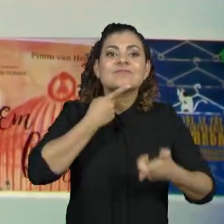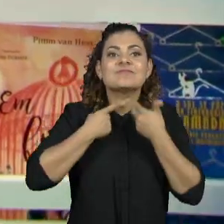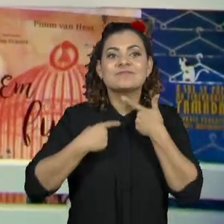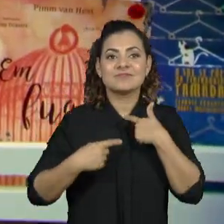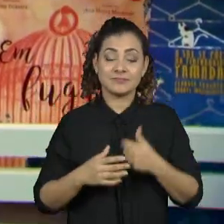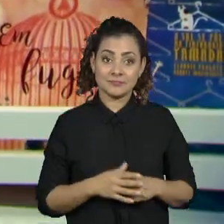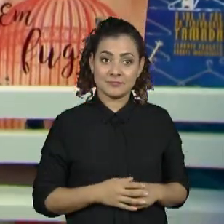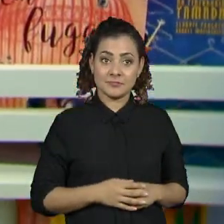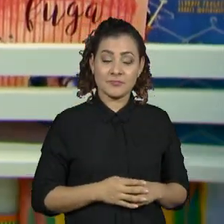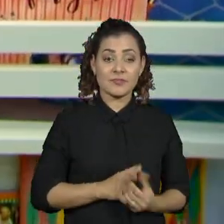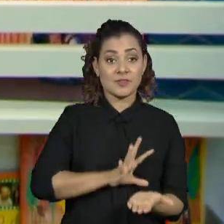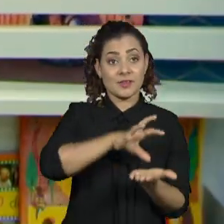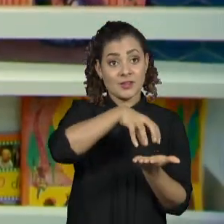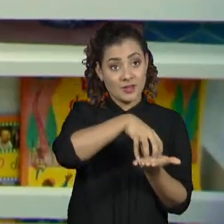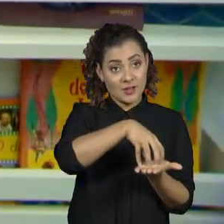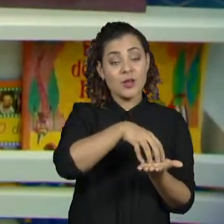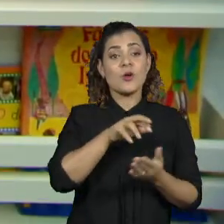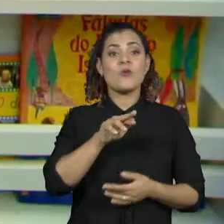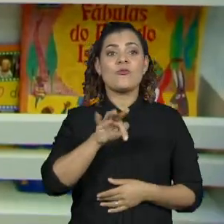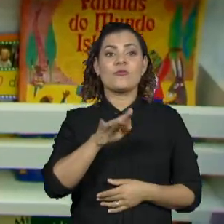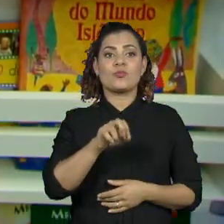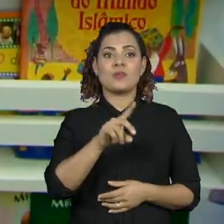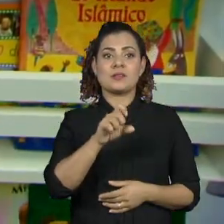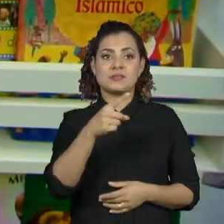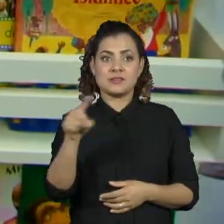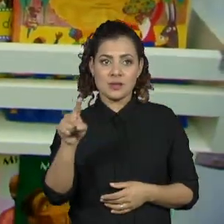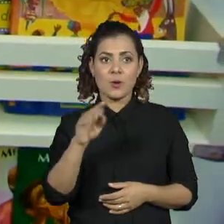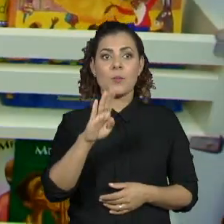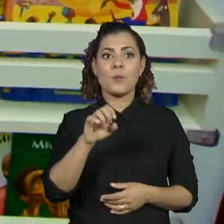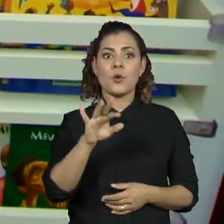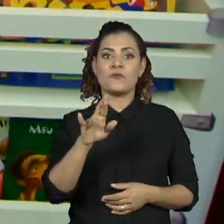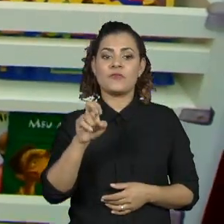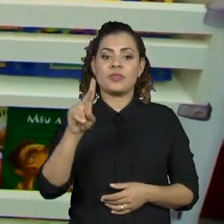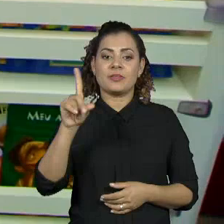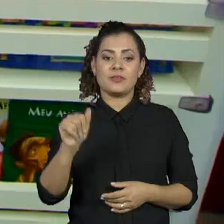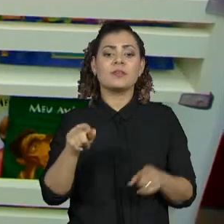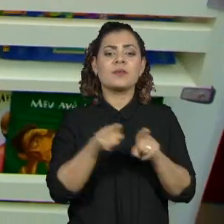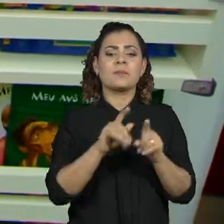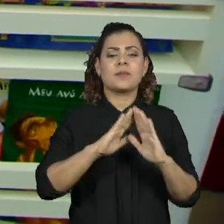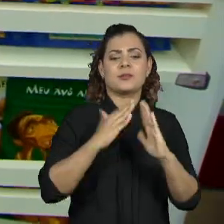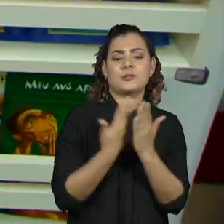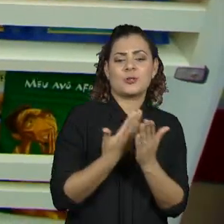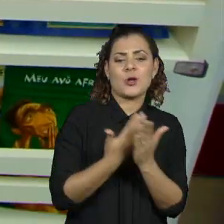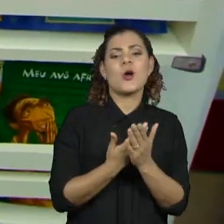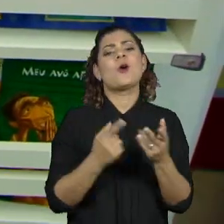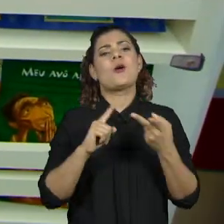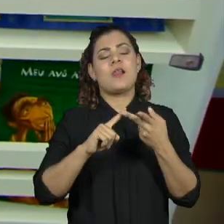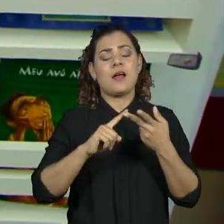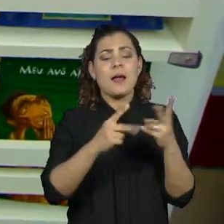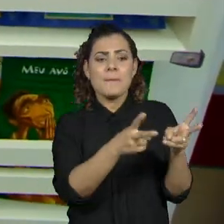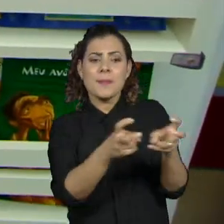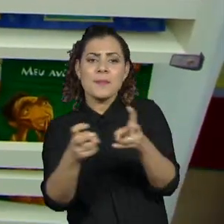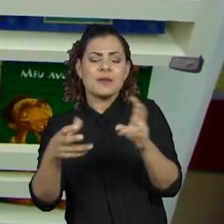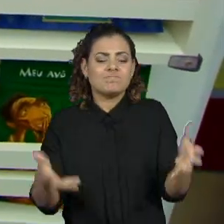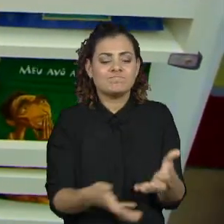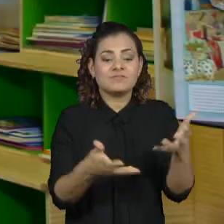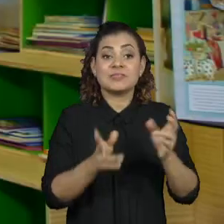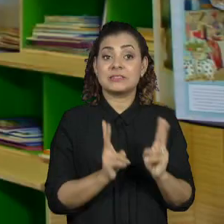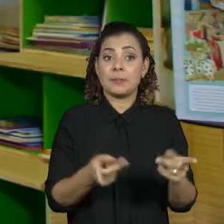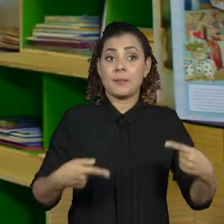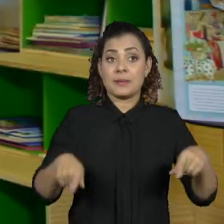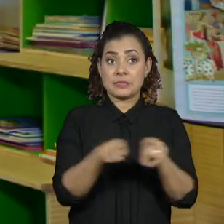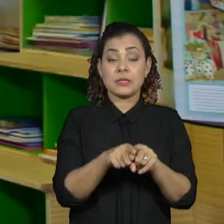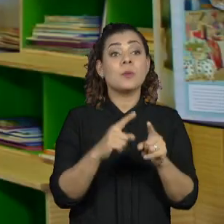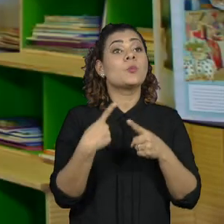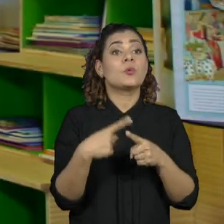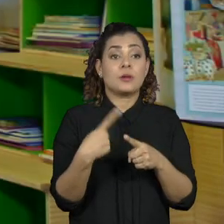A Fundação Bung, na verdade, ela sempre trabalhou muito com educação, com escolas. E a nossa percepção era muito